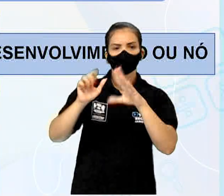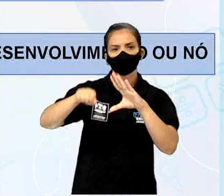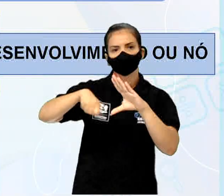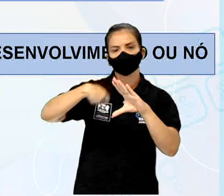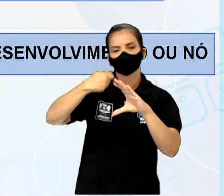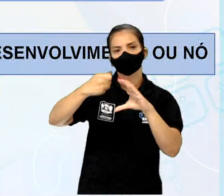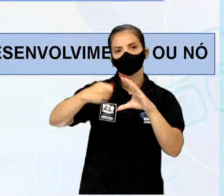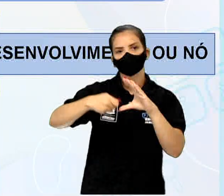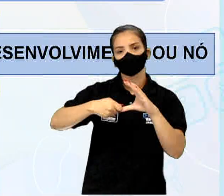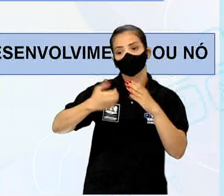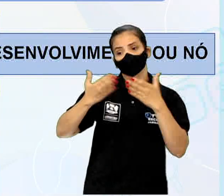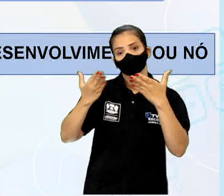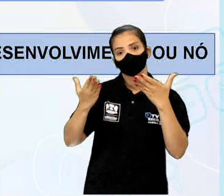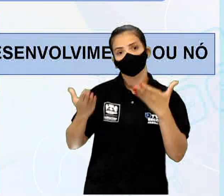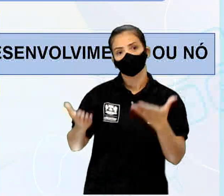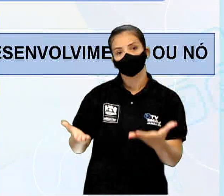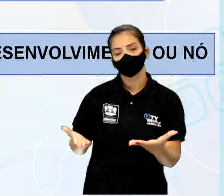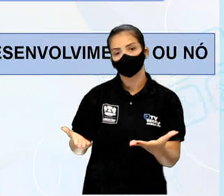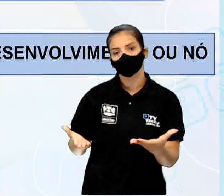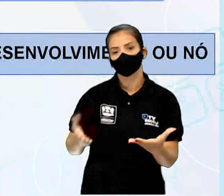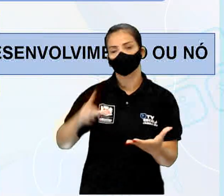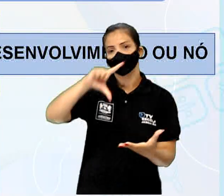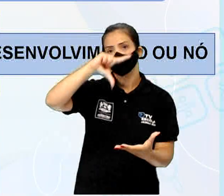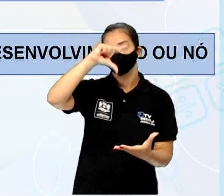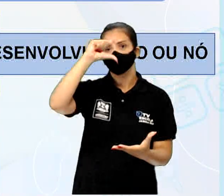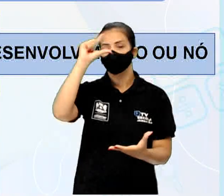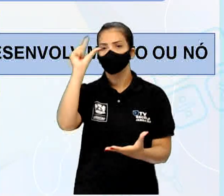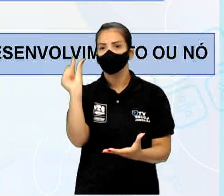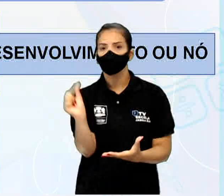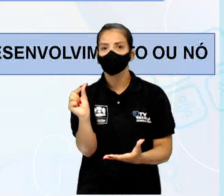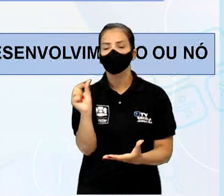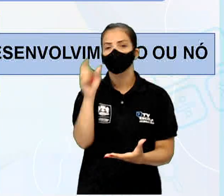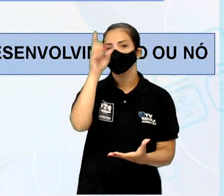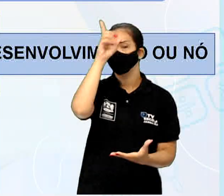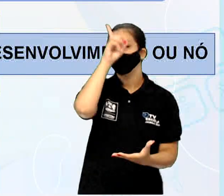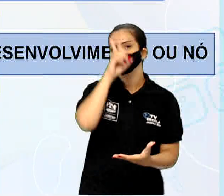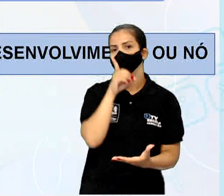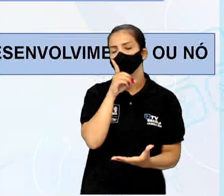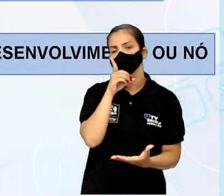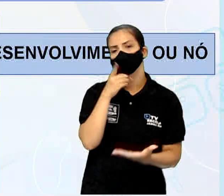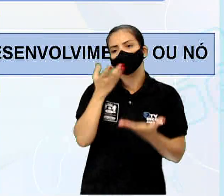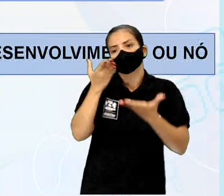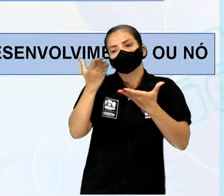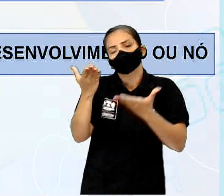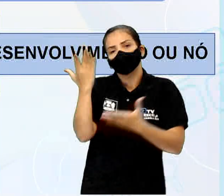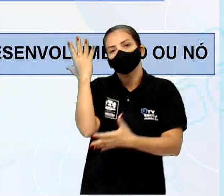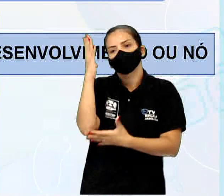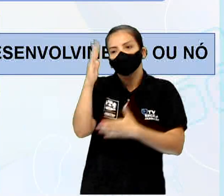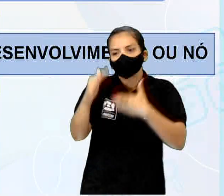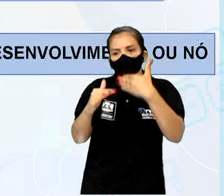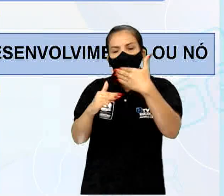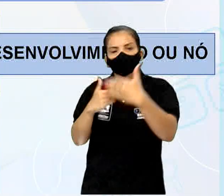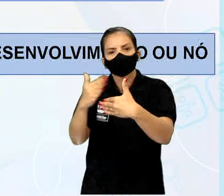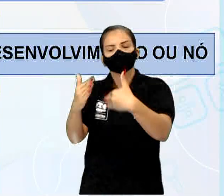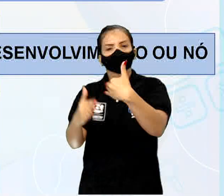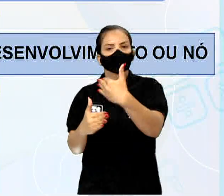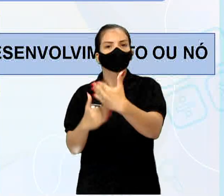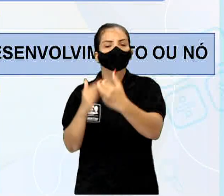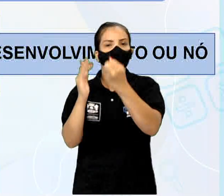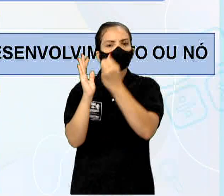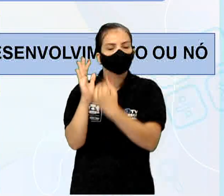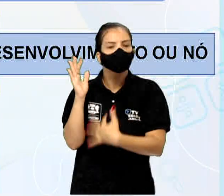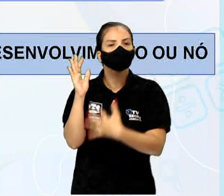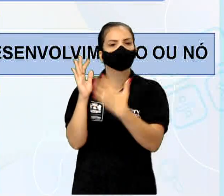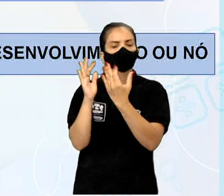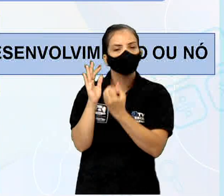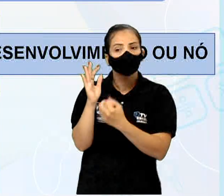você que não quis dar folhas amarelas, o baobá, né? Então, tem todos os movimentos e nó da história. Aí, nessa questão